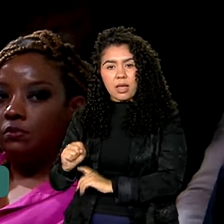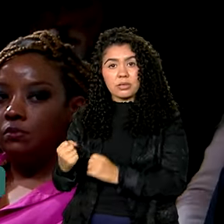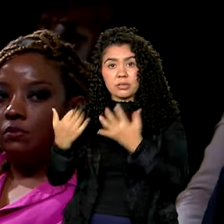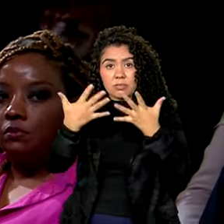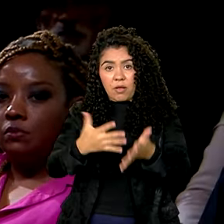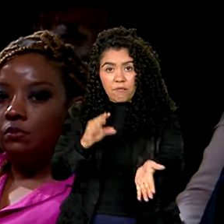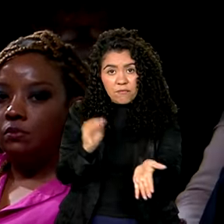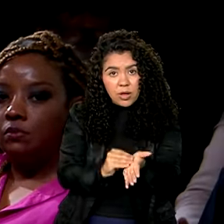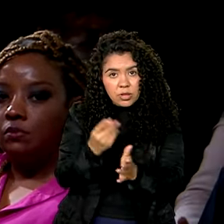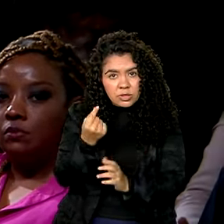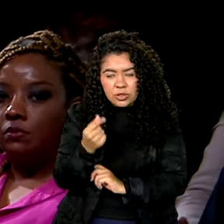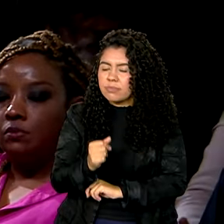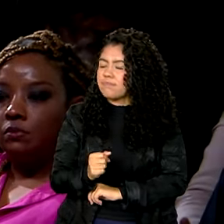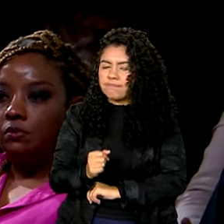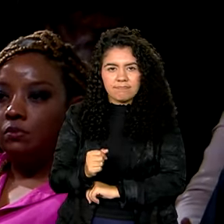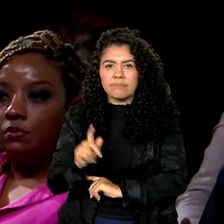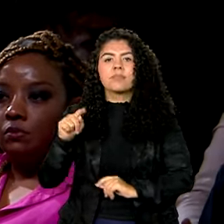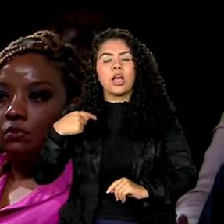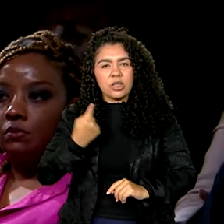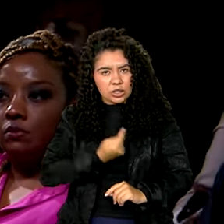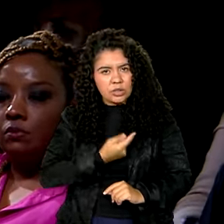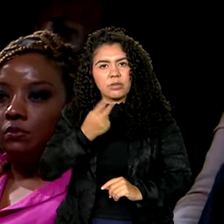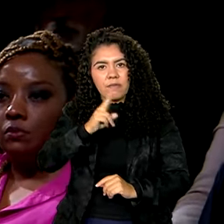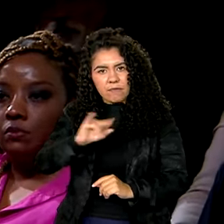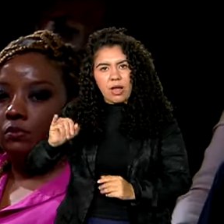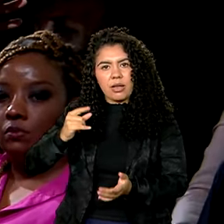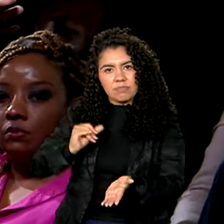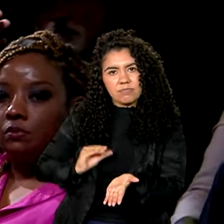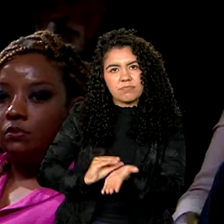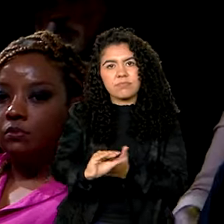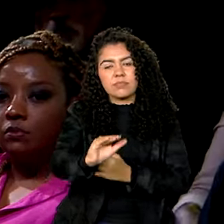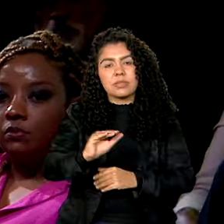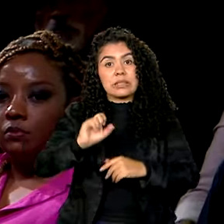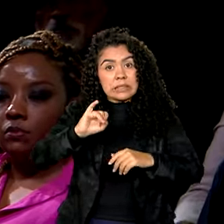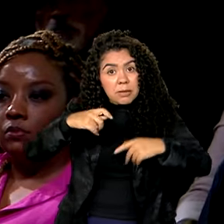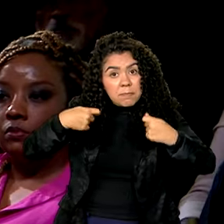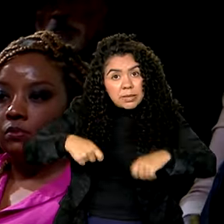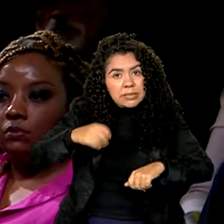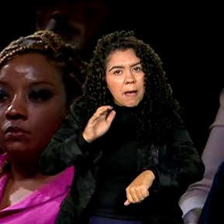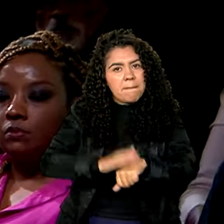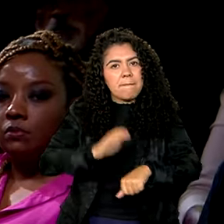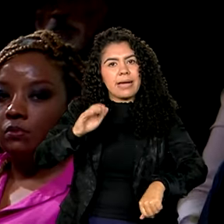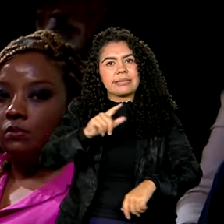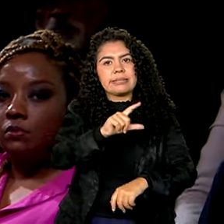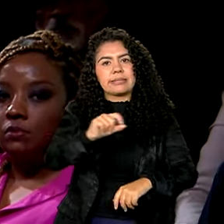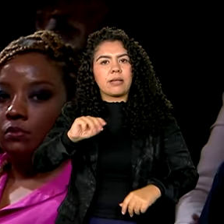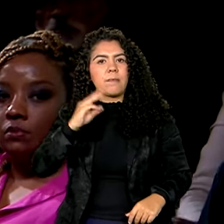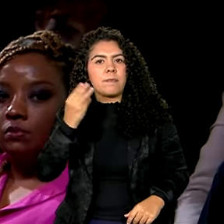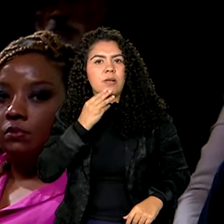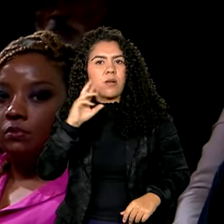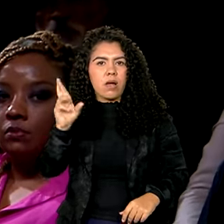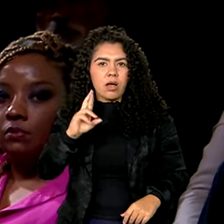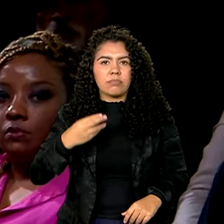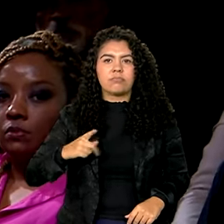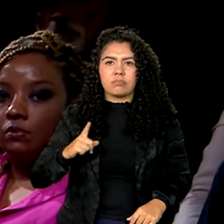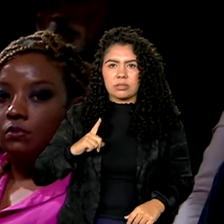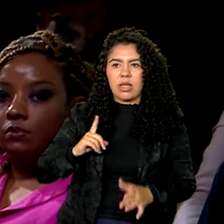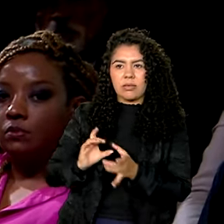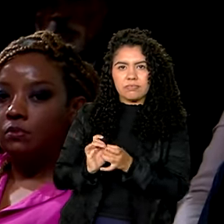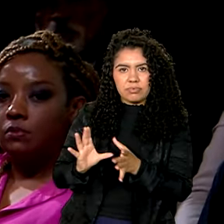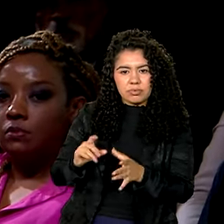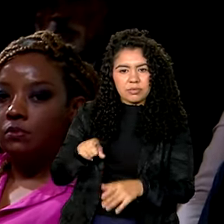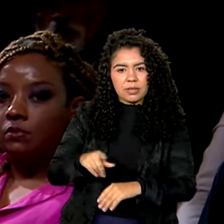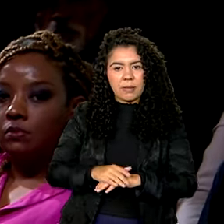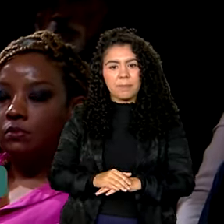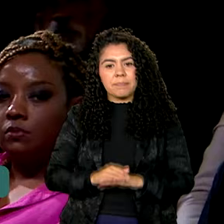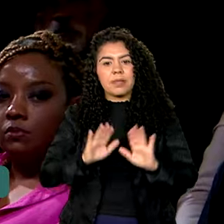recurso. Nós colocaremos o que for preciso, pelo menos mais 100 milhões de reais estar lá disponível para o setor. Na